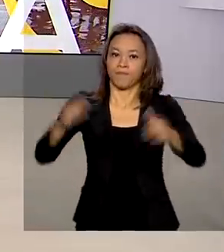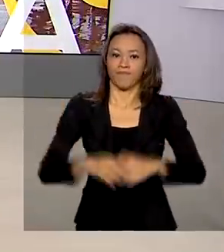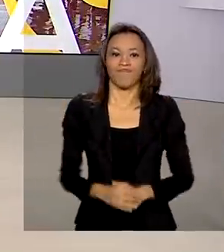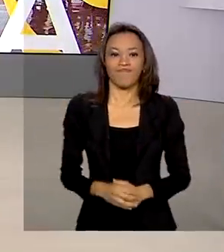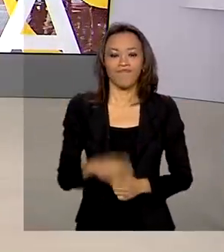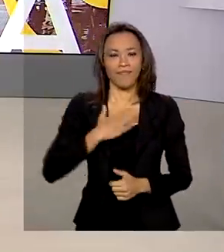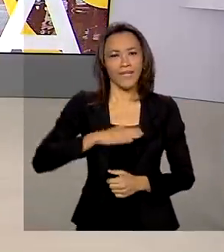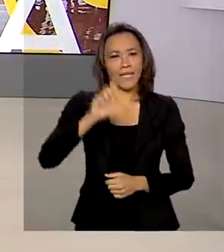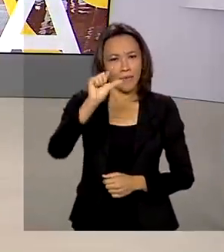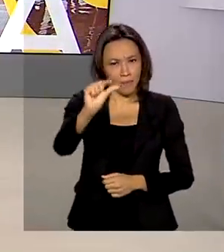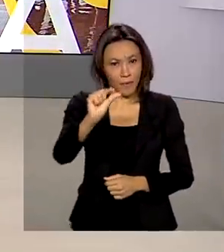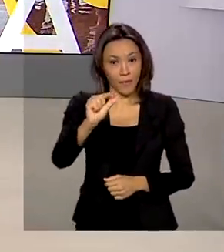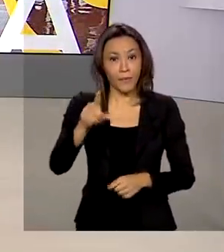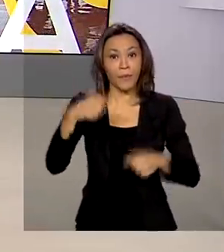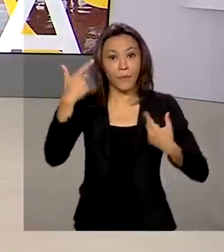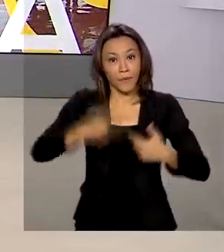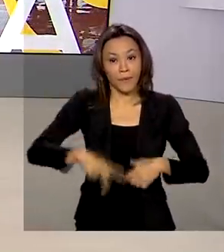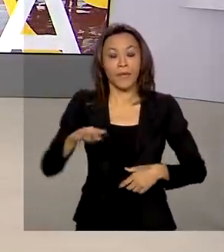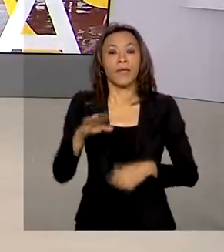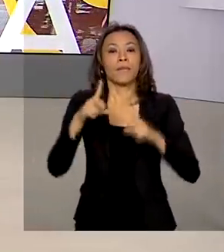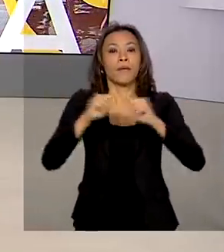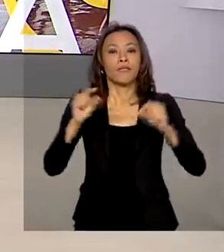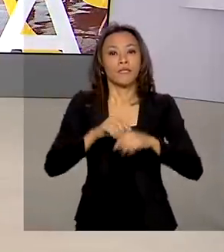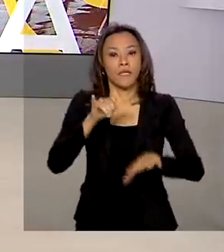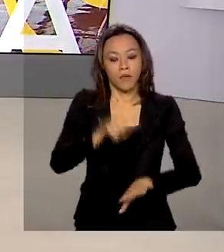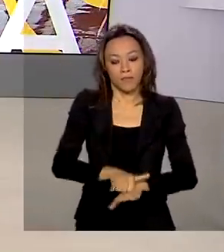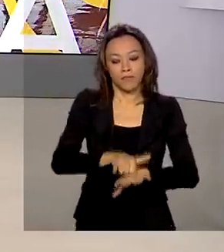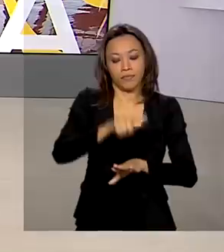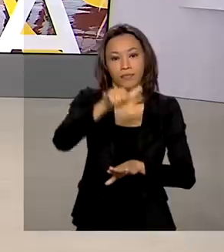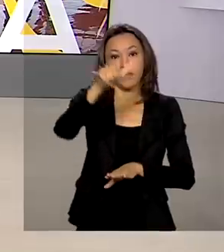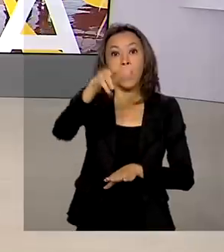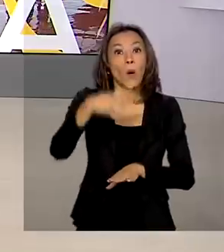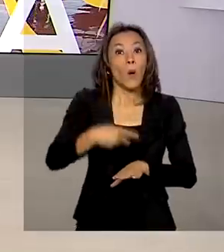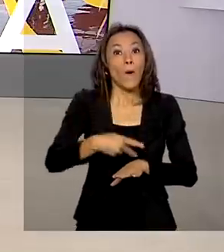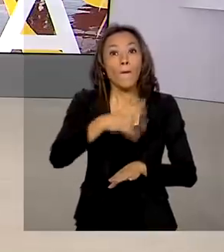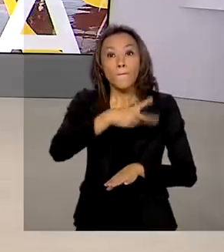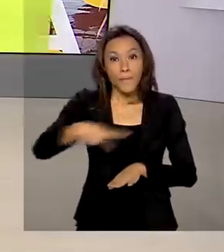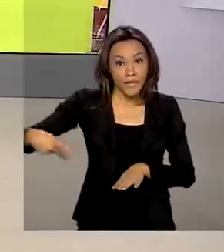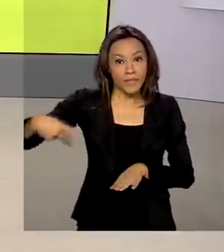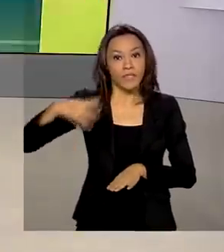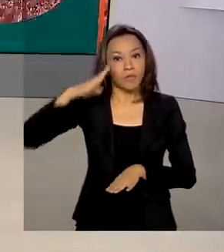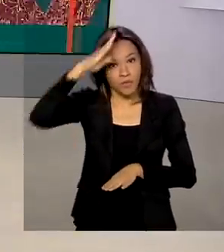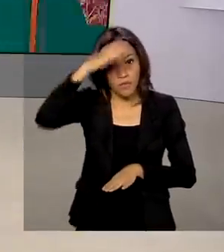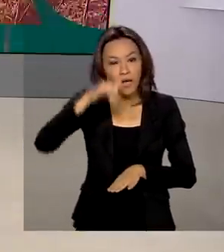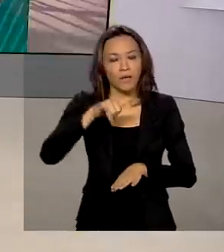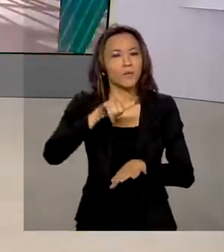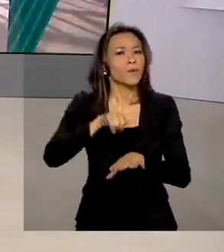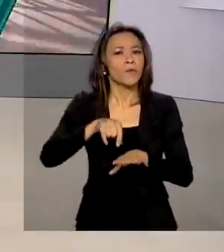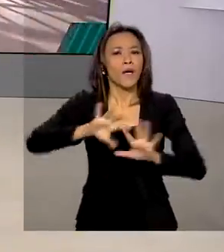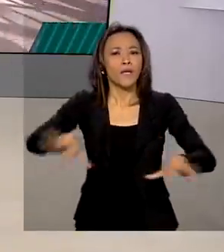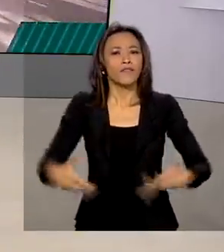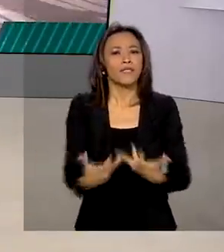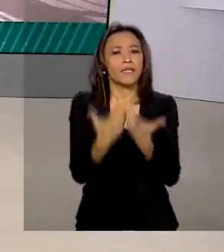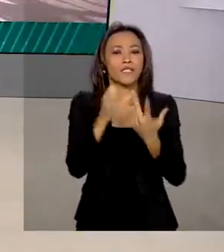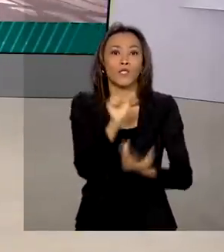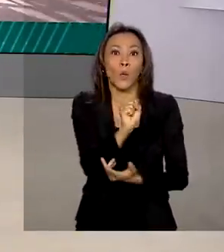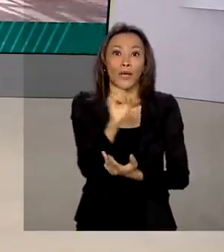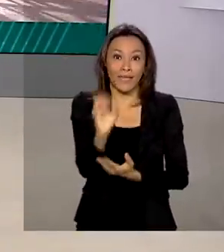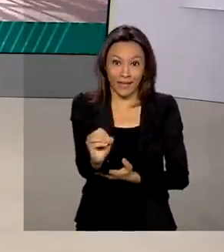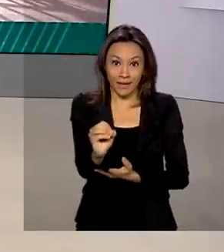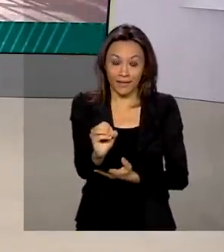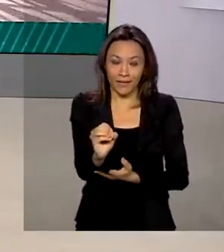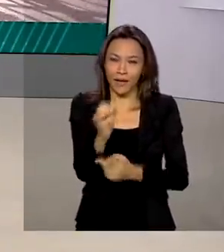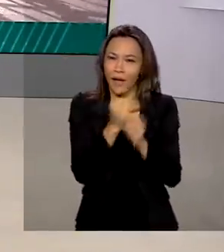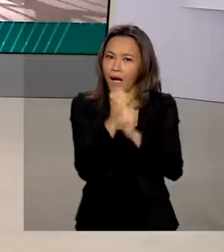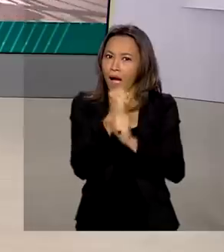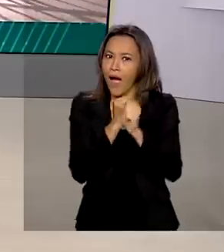Daqui a pouco, na Base Aérea de Brasília, o presidente Jair Bolsonaro participa da cerimônia em homenagem ao aniversário de 80 anos do Comando